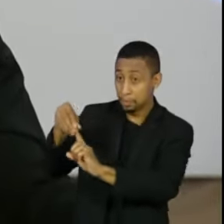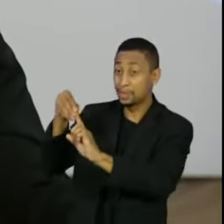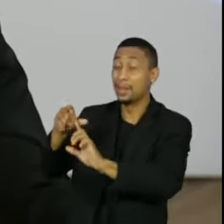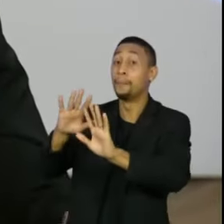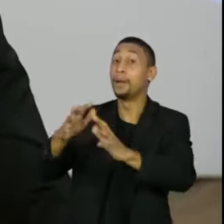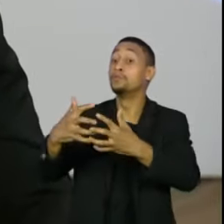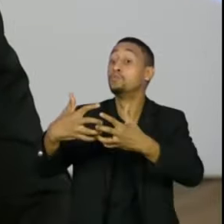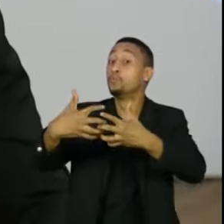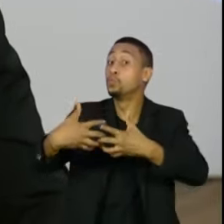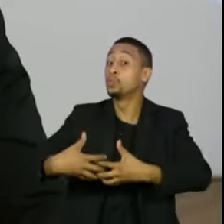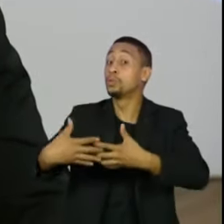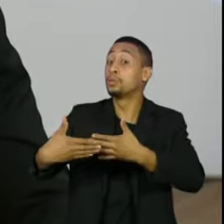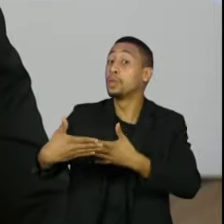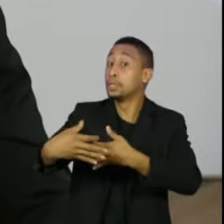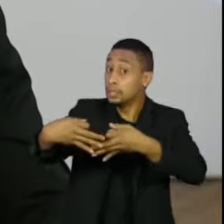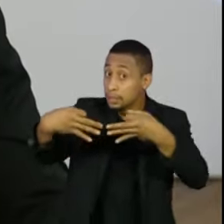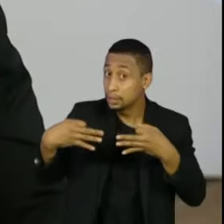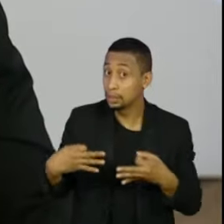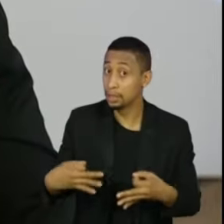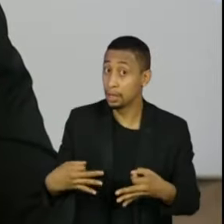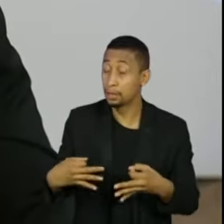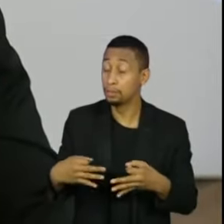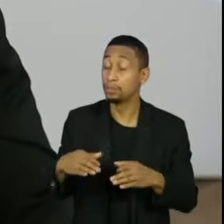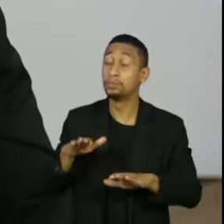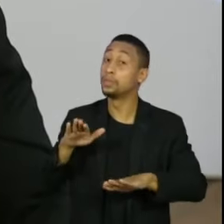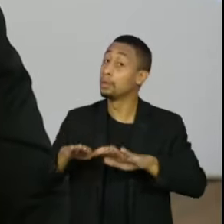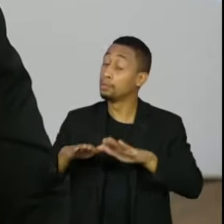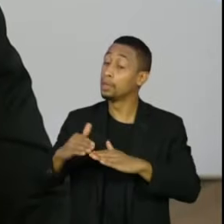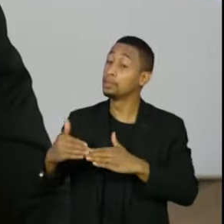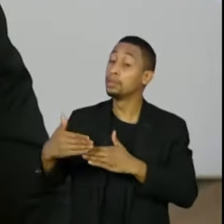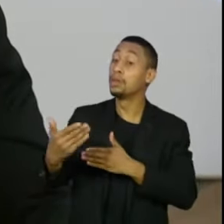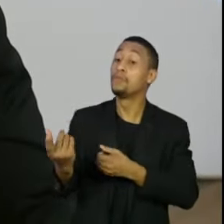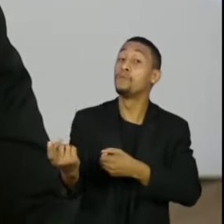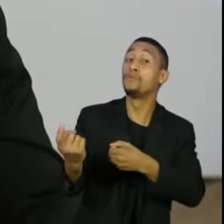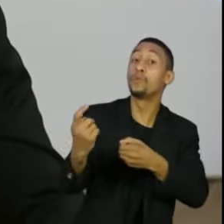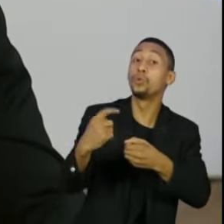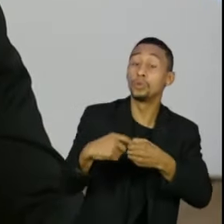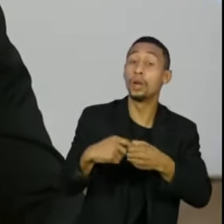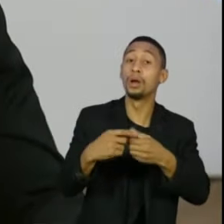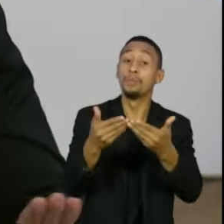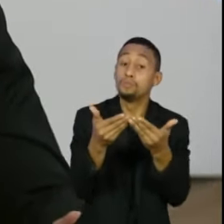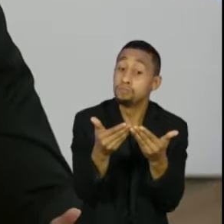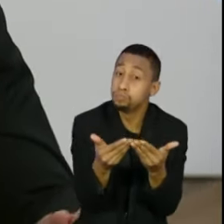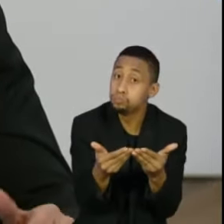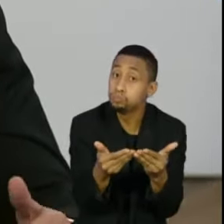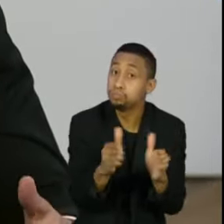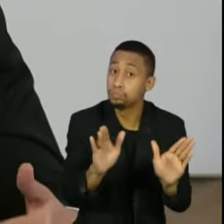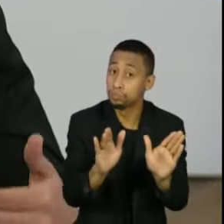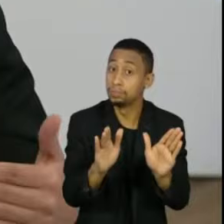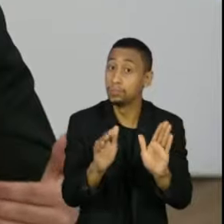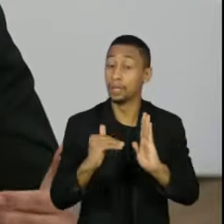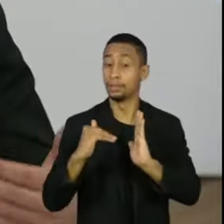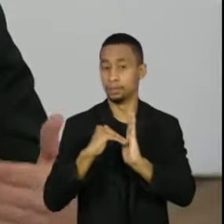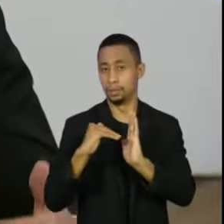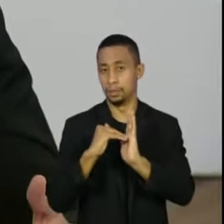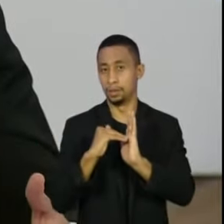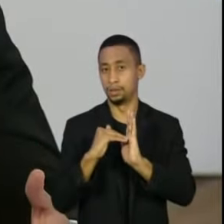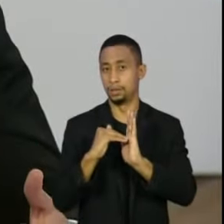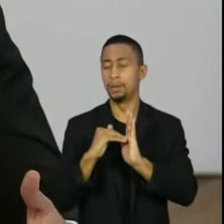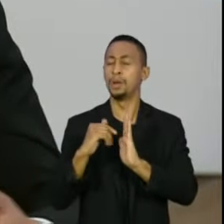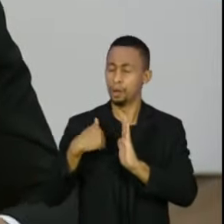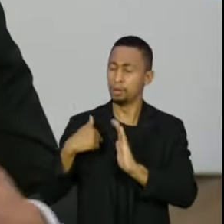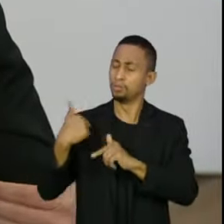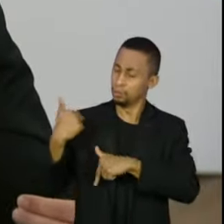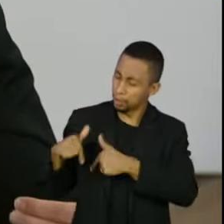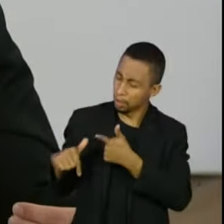funcionamento do Conselho de Ética dependerá da retomada do funcionamento do Senado e não há dúvida, nós estamos caminhando e eu estou trabalhando